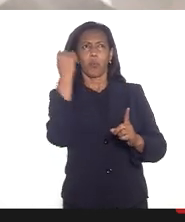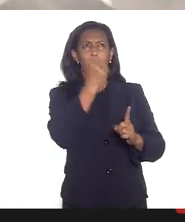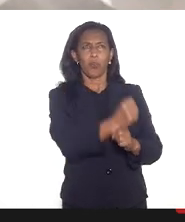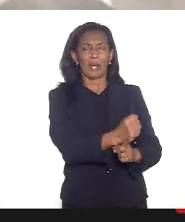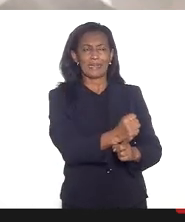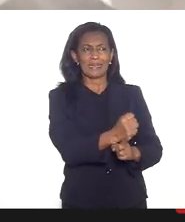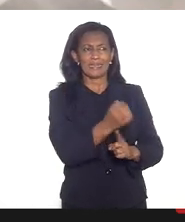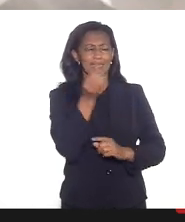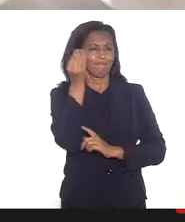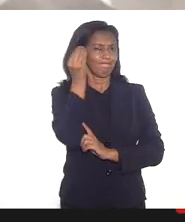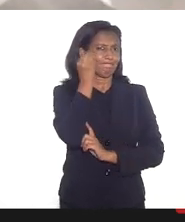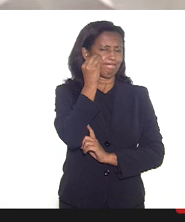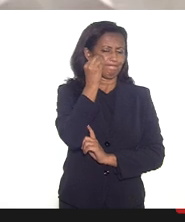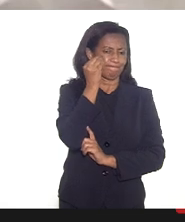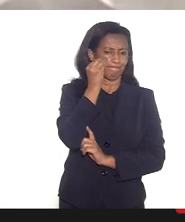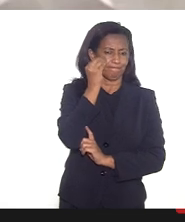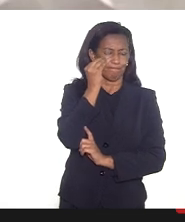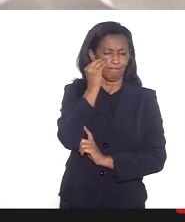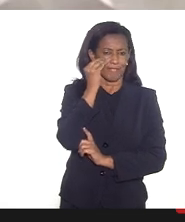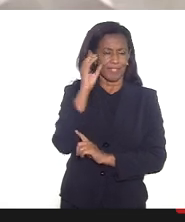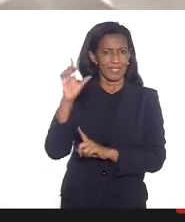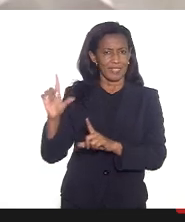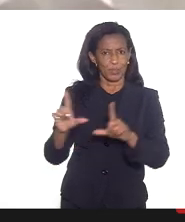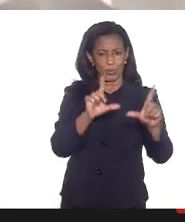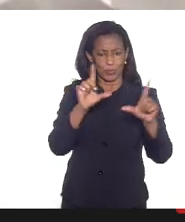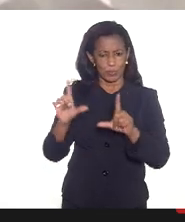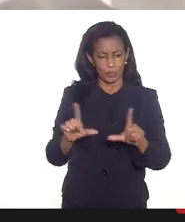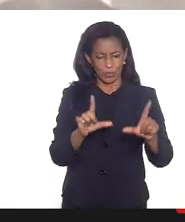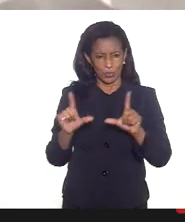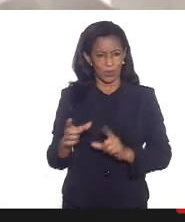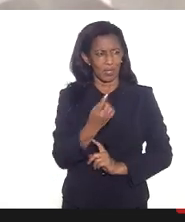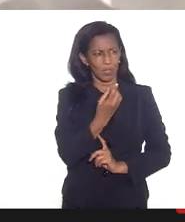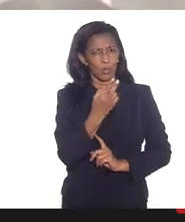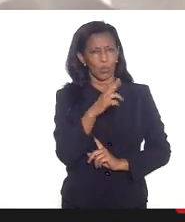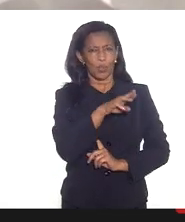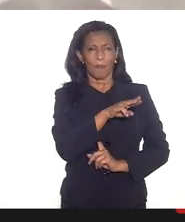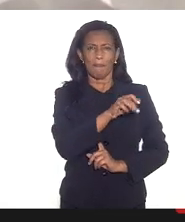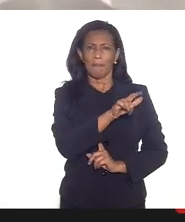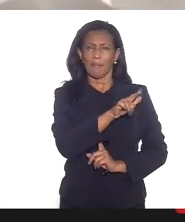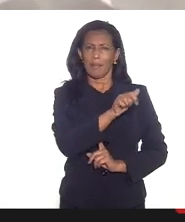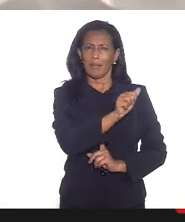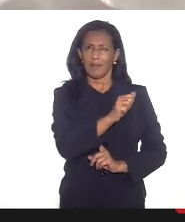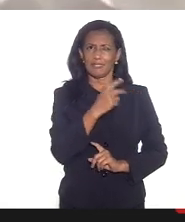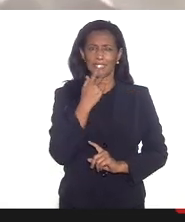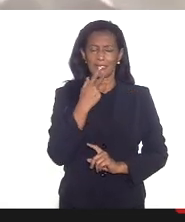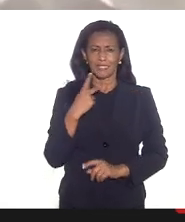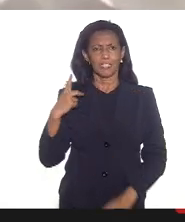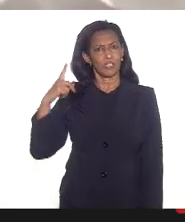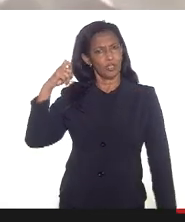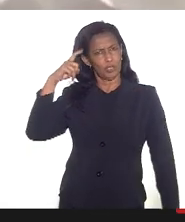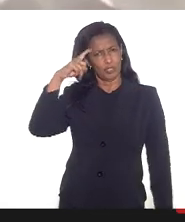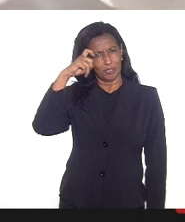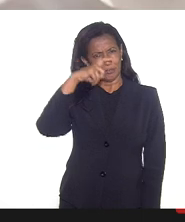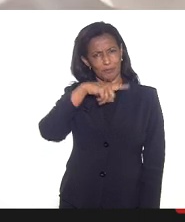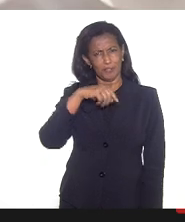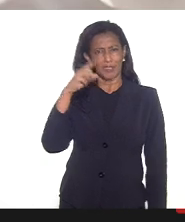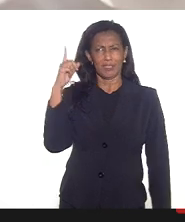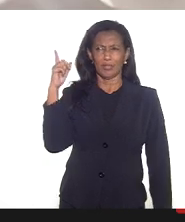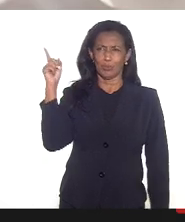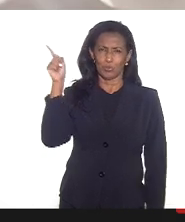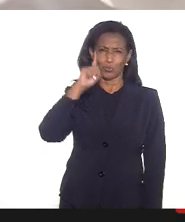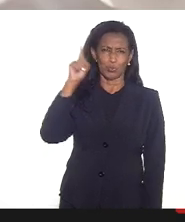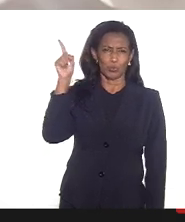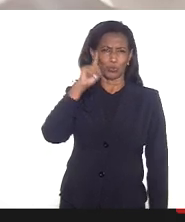assiste a exposição da doutora Melania é inevitável dizermos que dias difíceis passam as mulheres